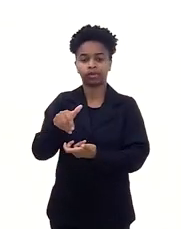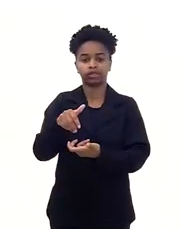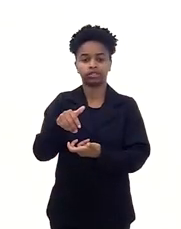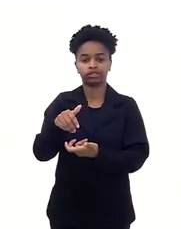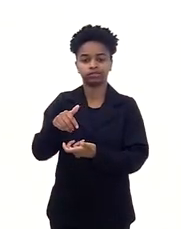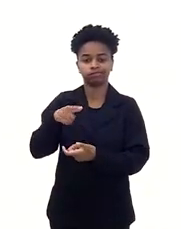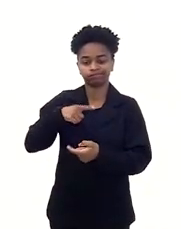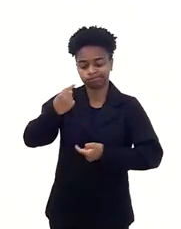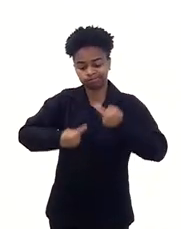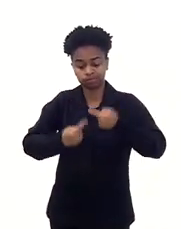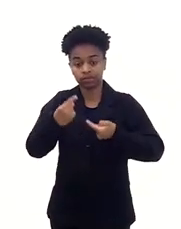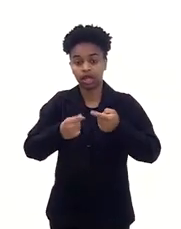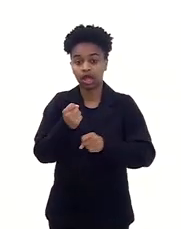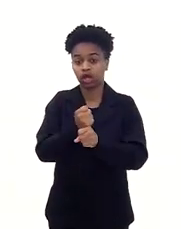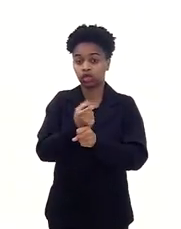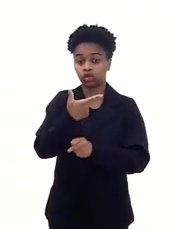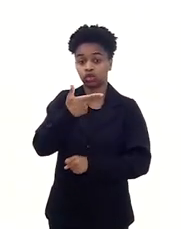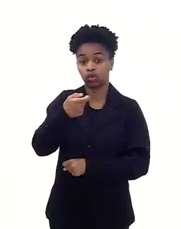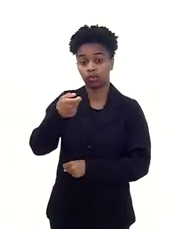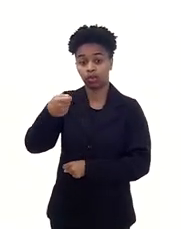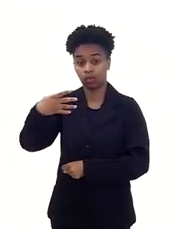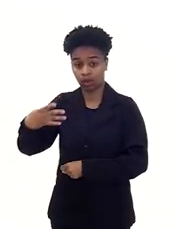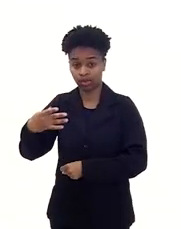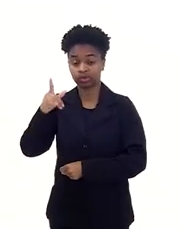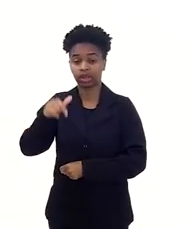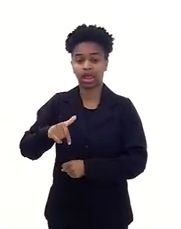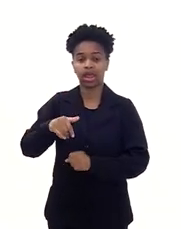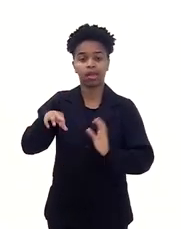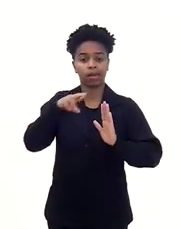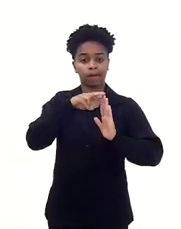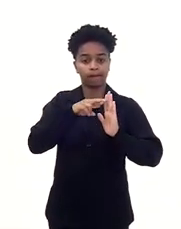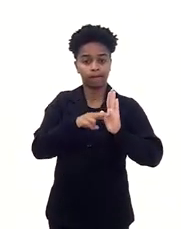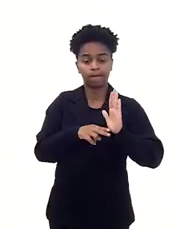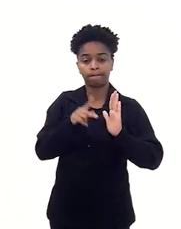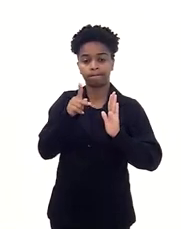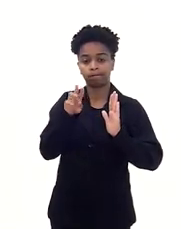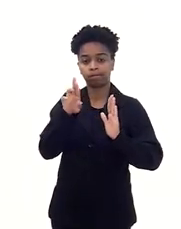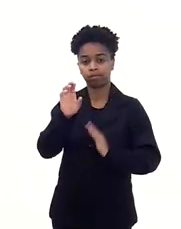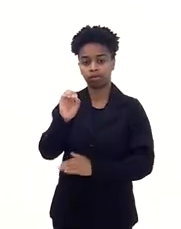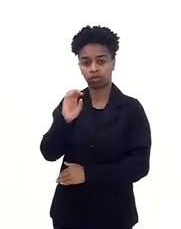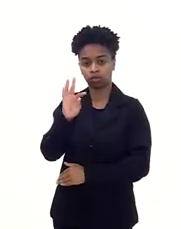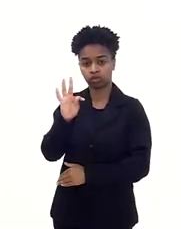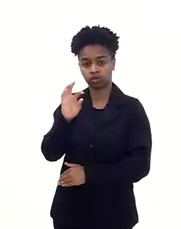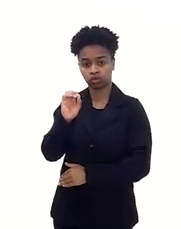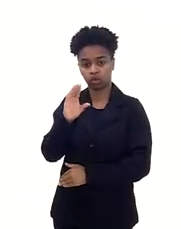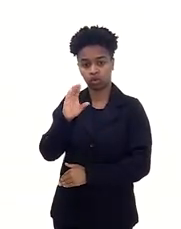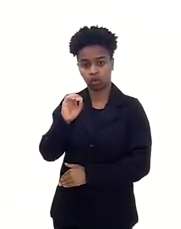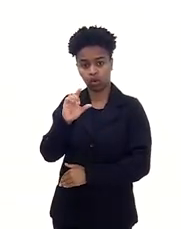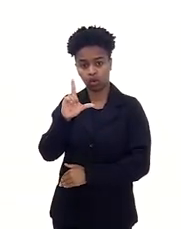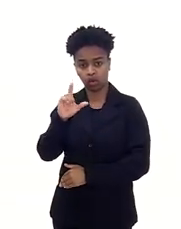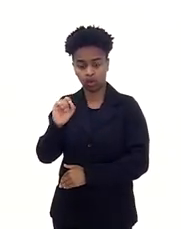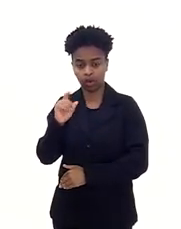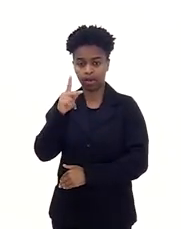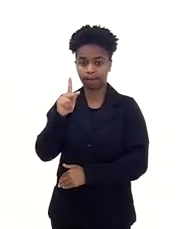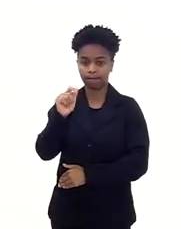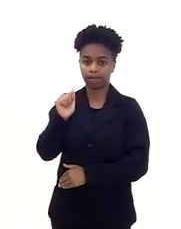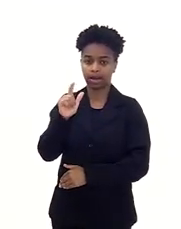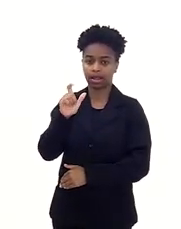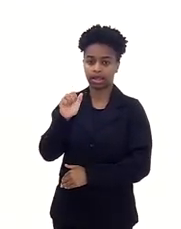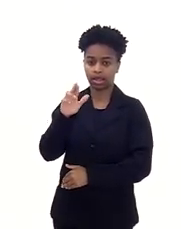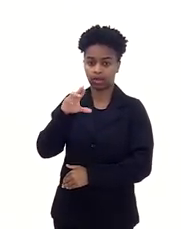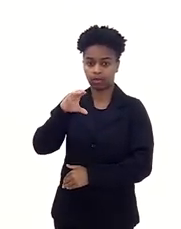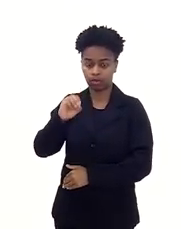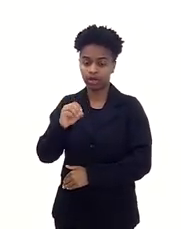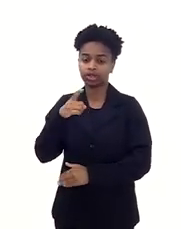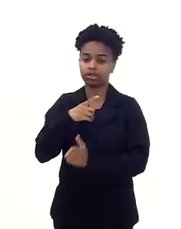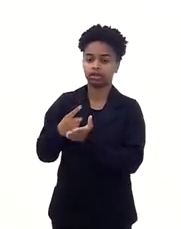2004, com aquilo que se denomina como Protocolo de Palermo. E a ele foi, então, um protocolo vinculado à Convenção